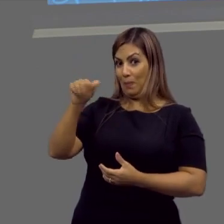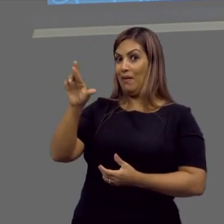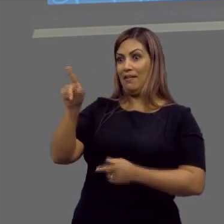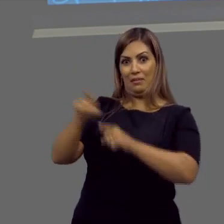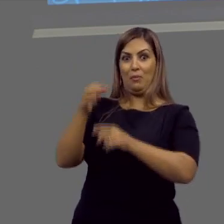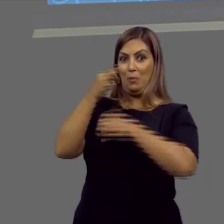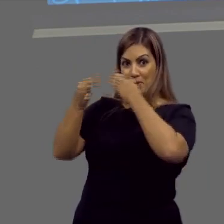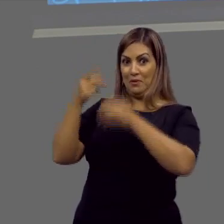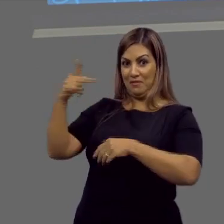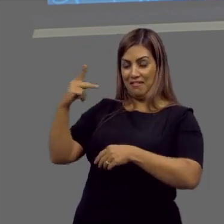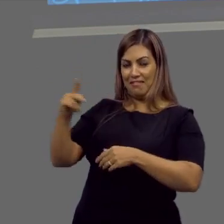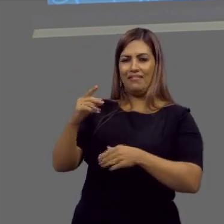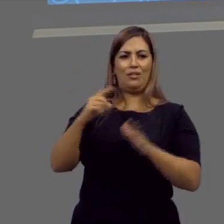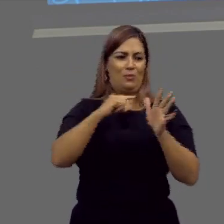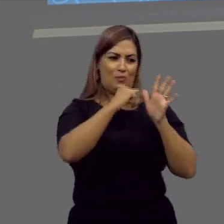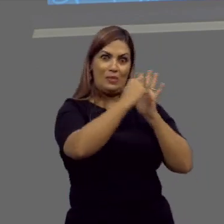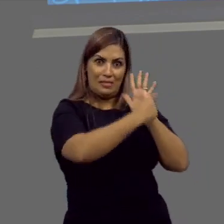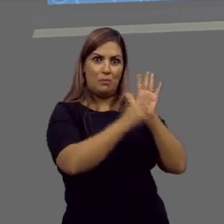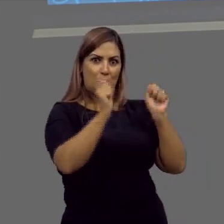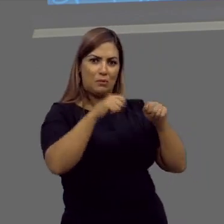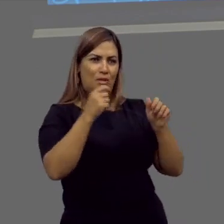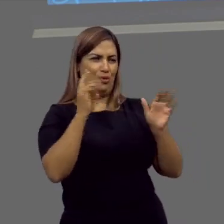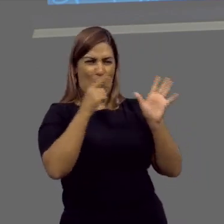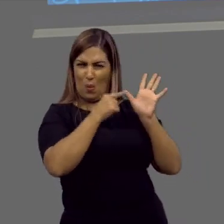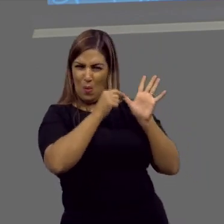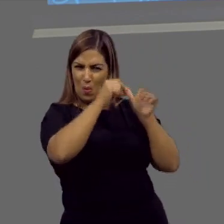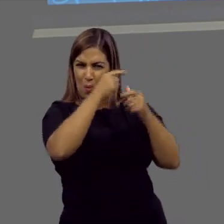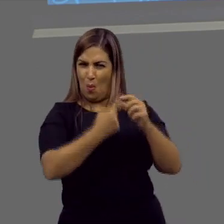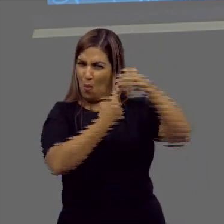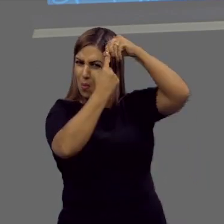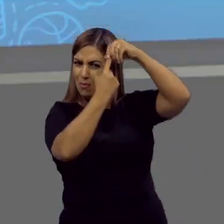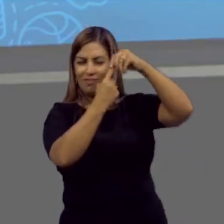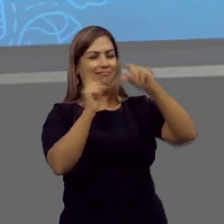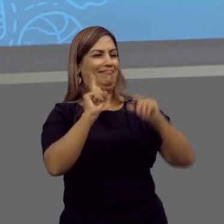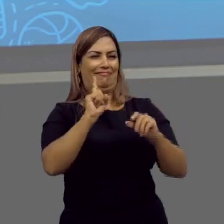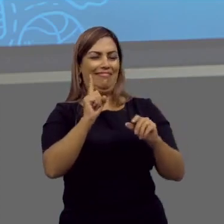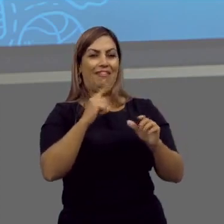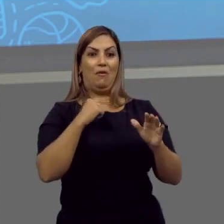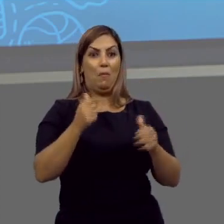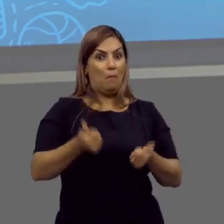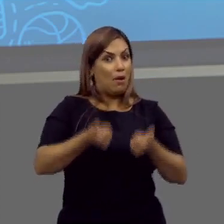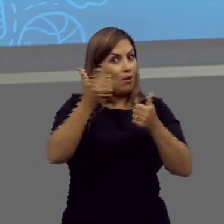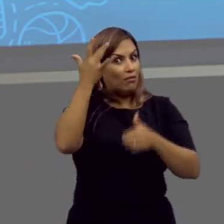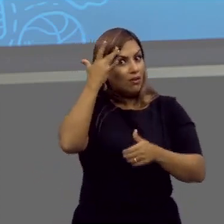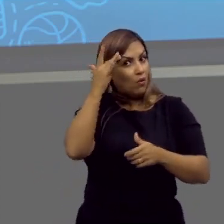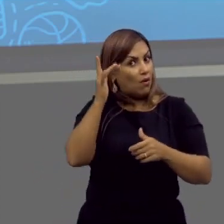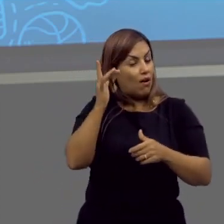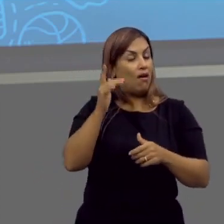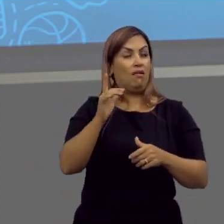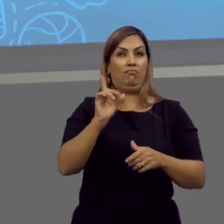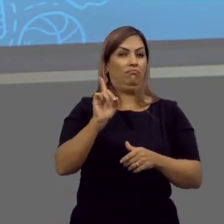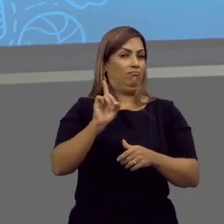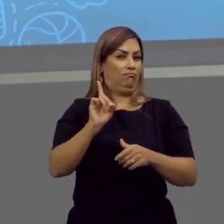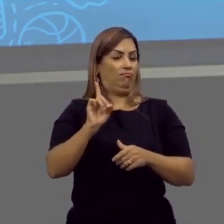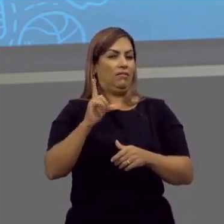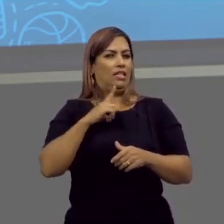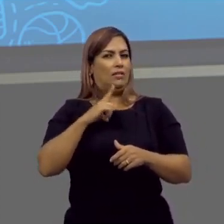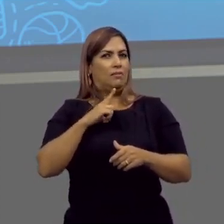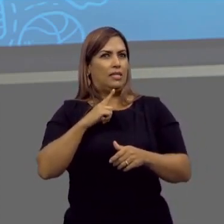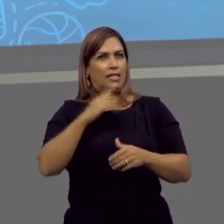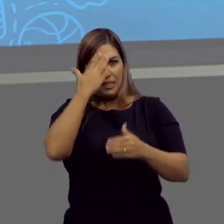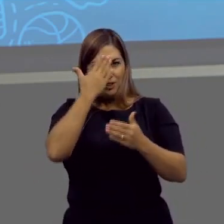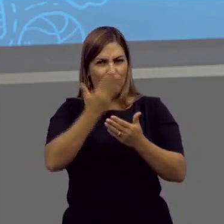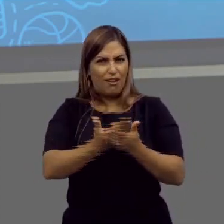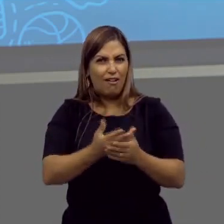Deixar aqui cinco possibilidades, porque só uma e a judiação com o professor Curirim, né? E melhor do que decorar ou simplesmente ter uma